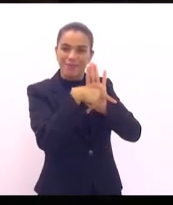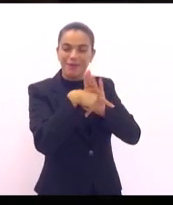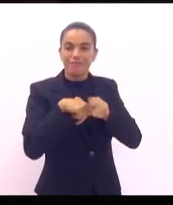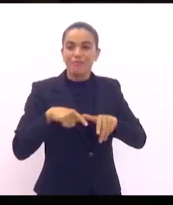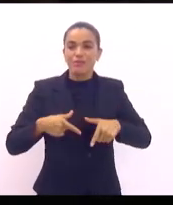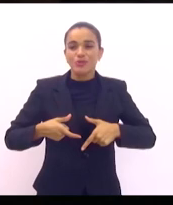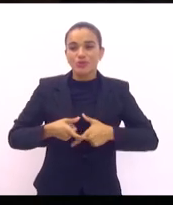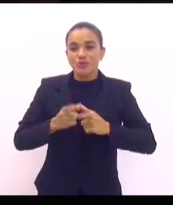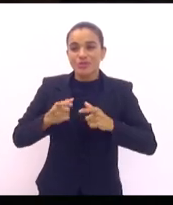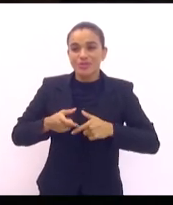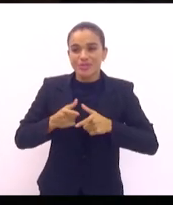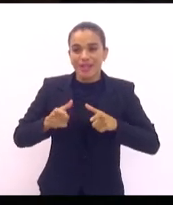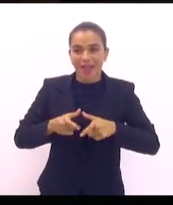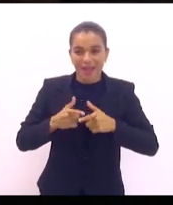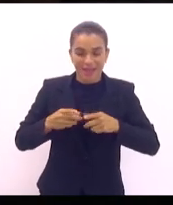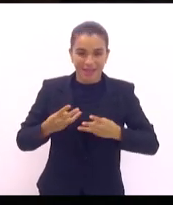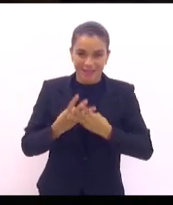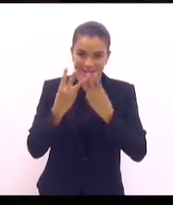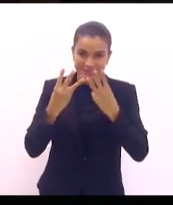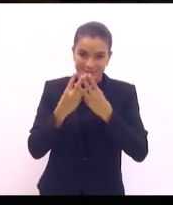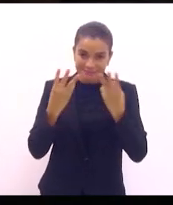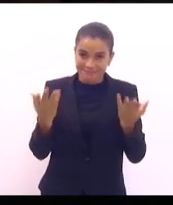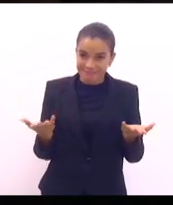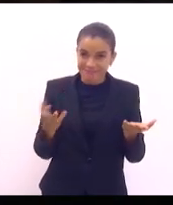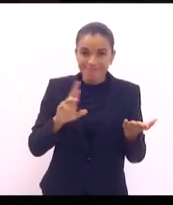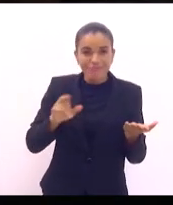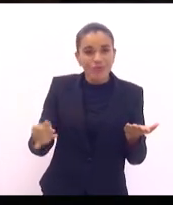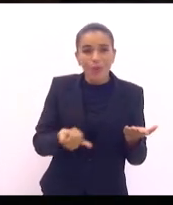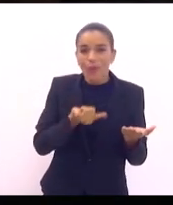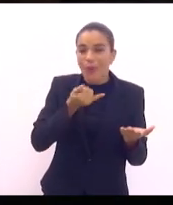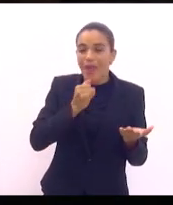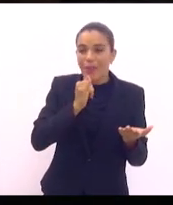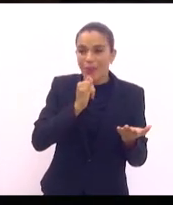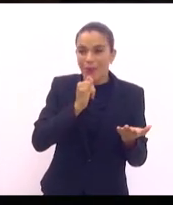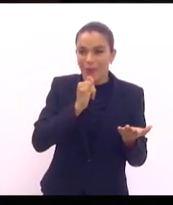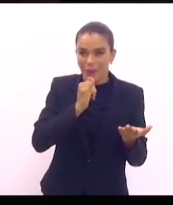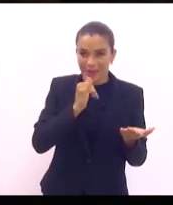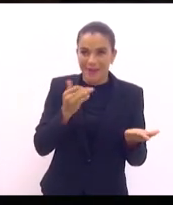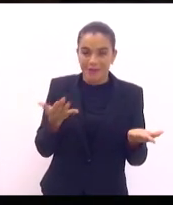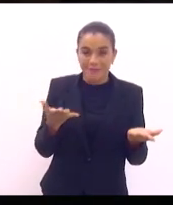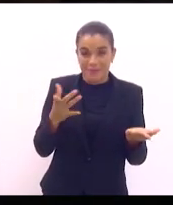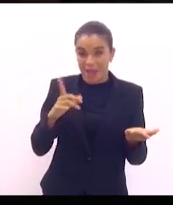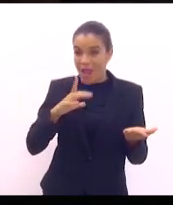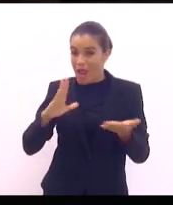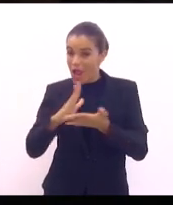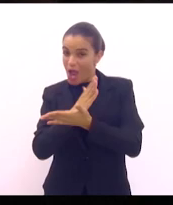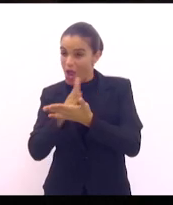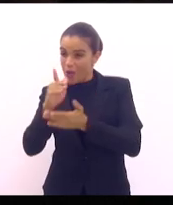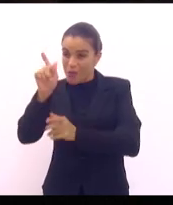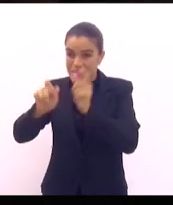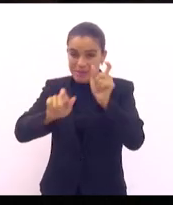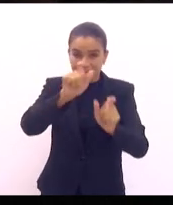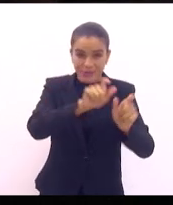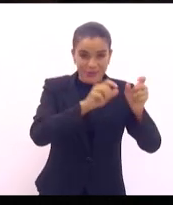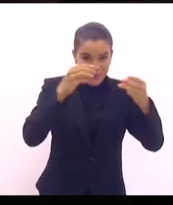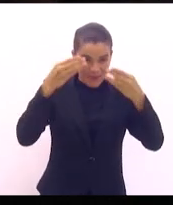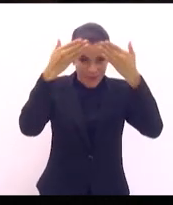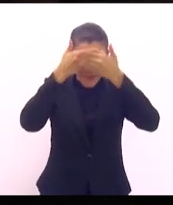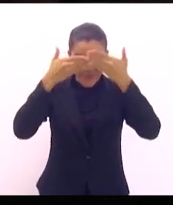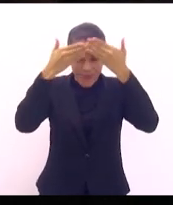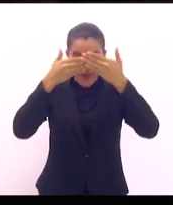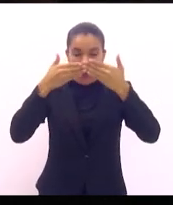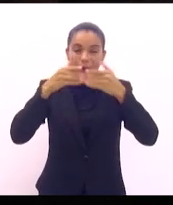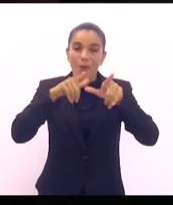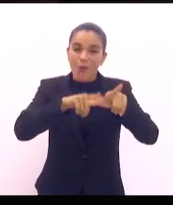judaica. e não é à toa que tem alguns umbandistas, ferreios, que